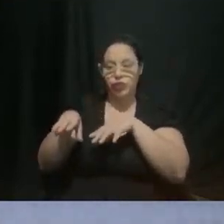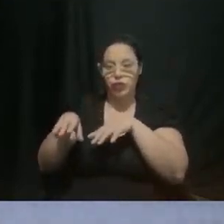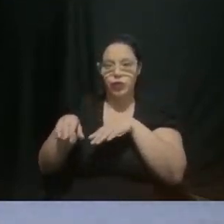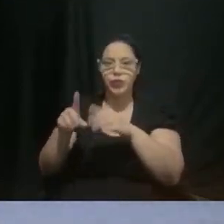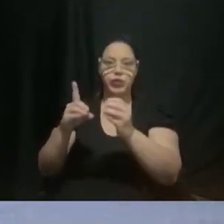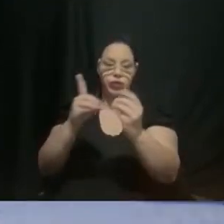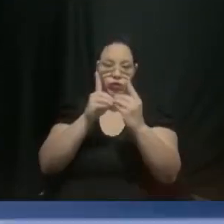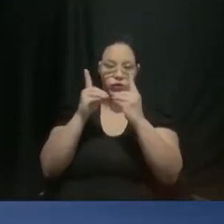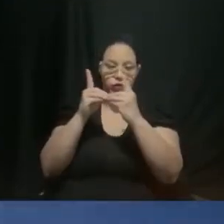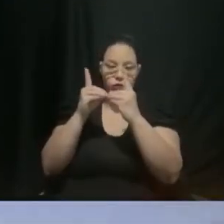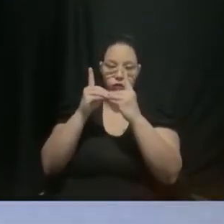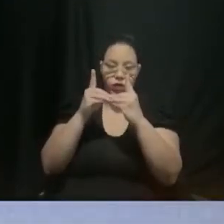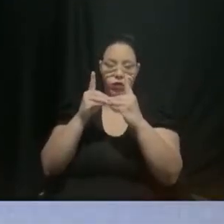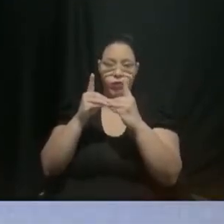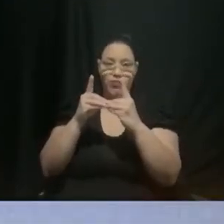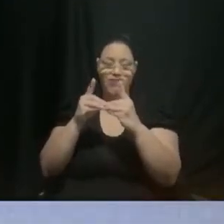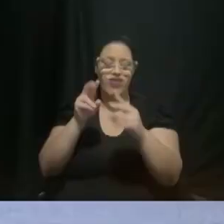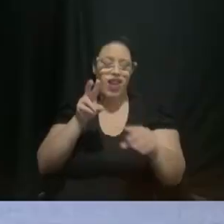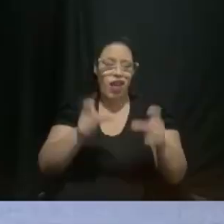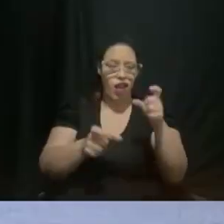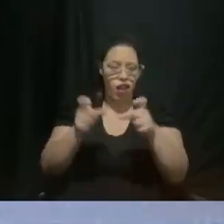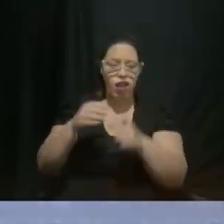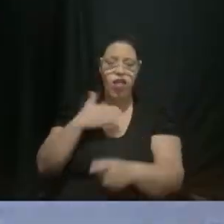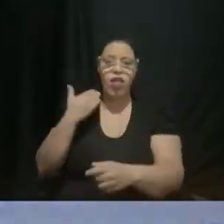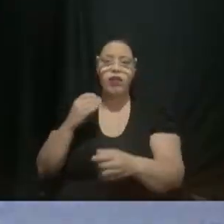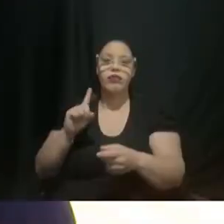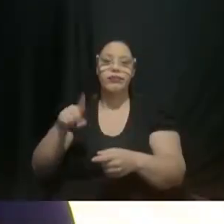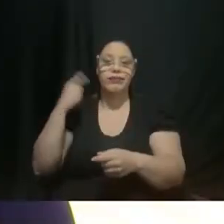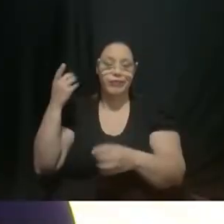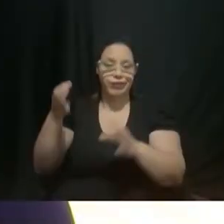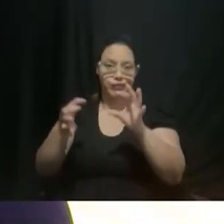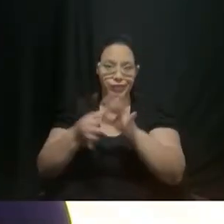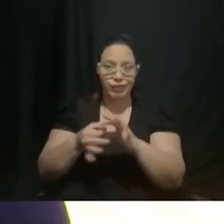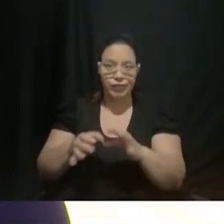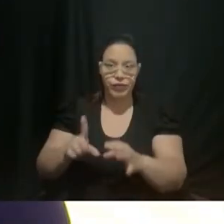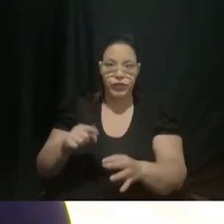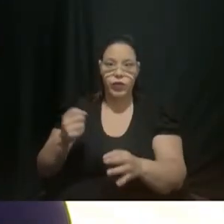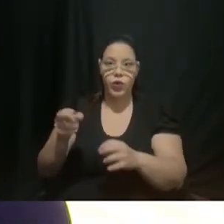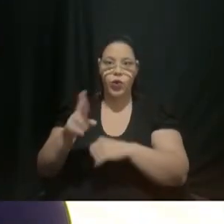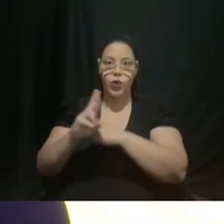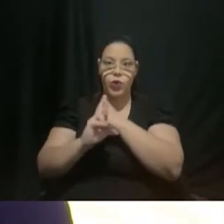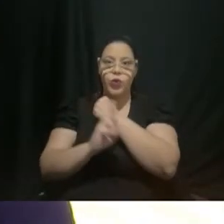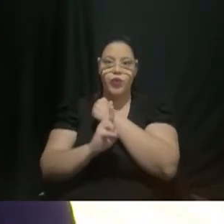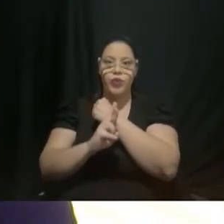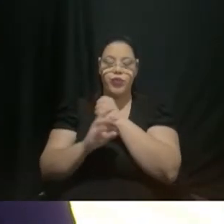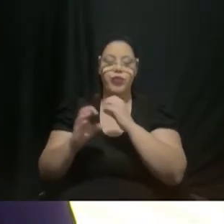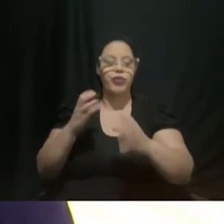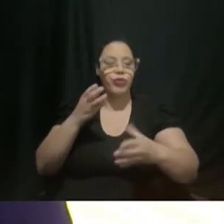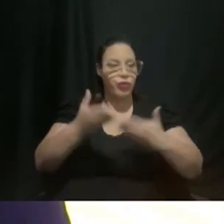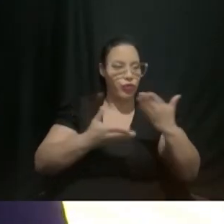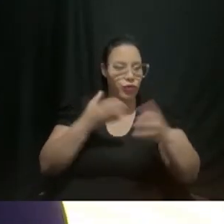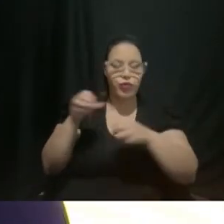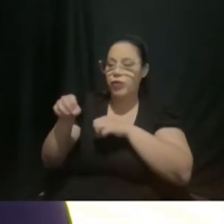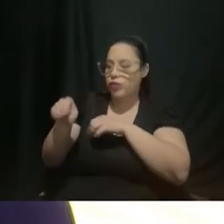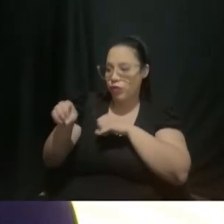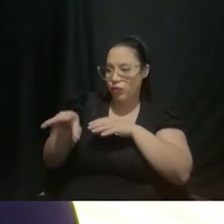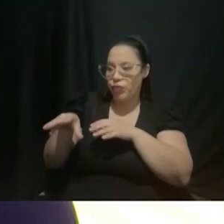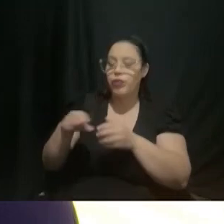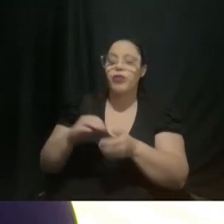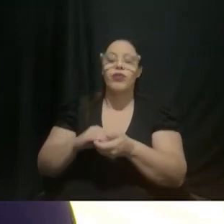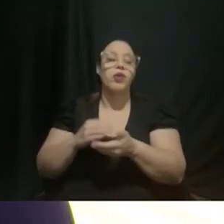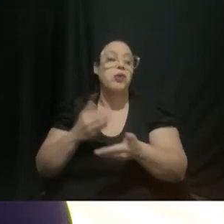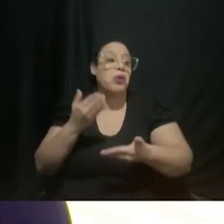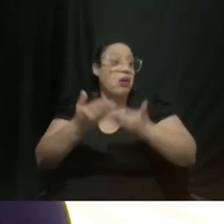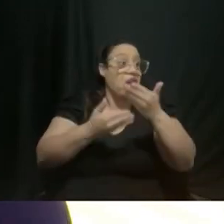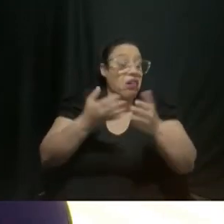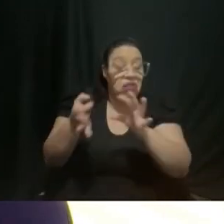além do comitê de integração das ações no âmbito rodoviário campanhas ações educativas ações integradas também em